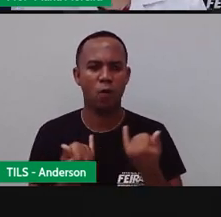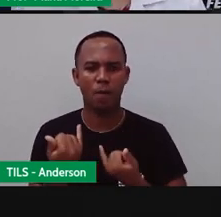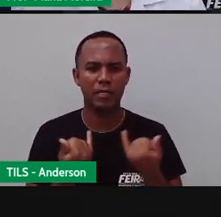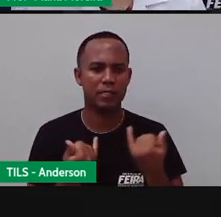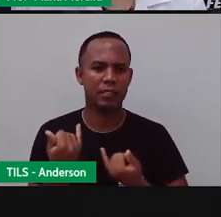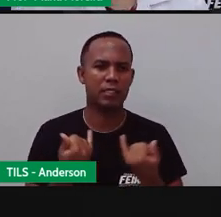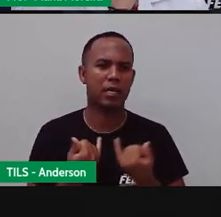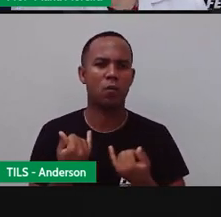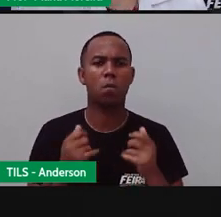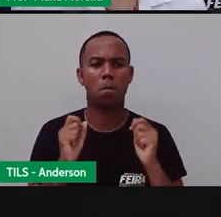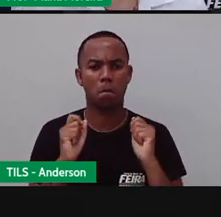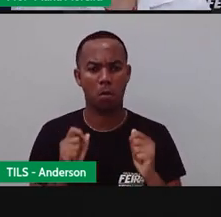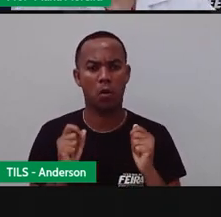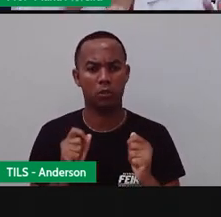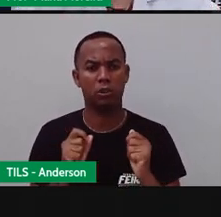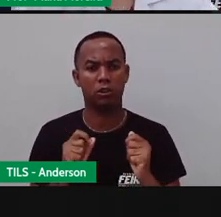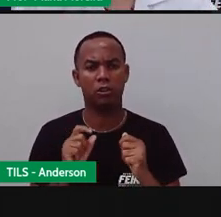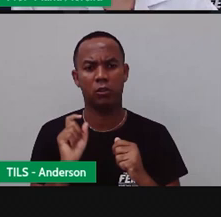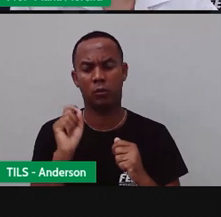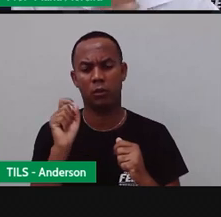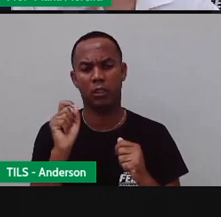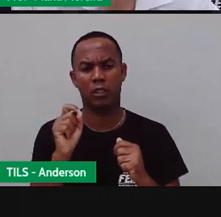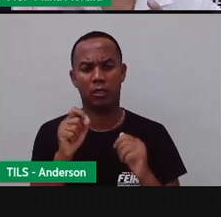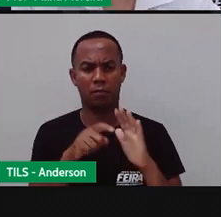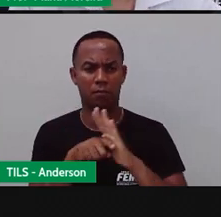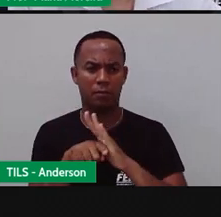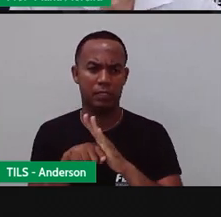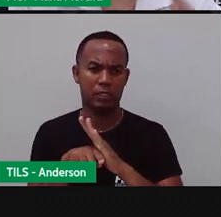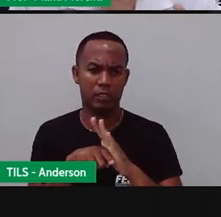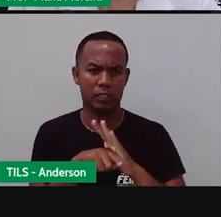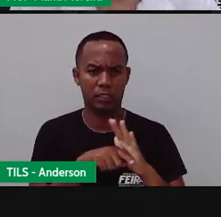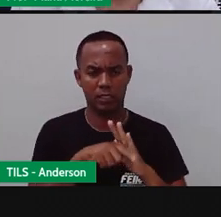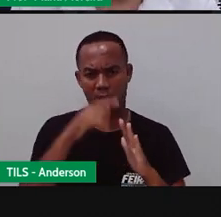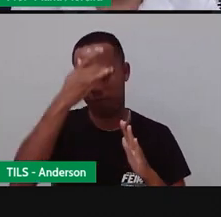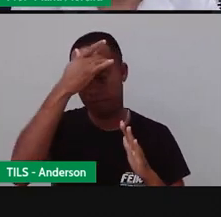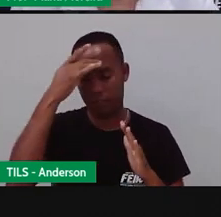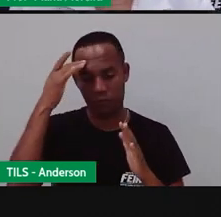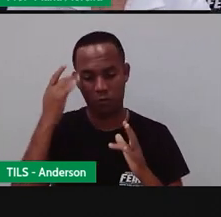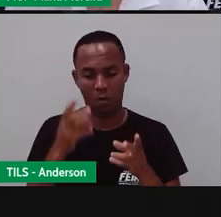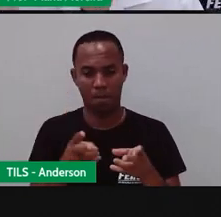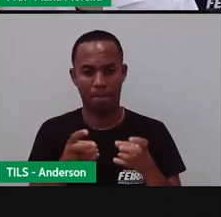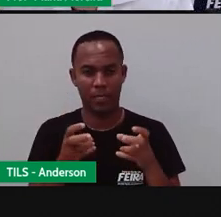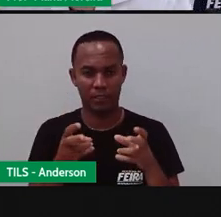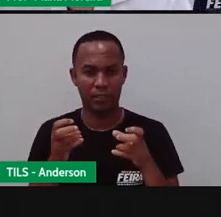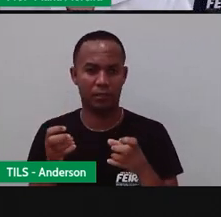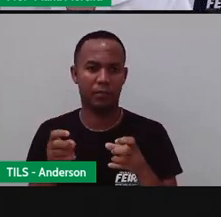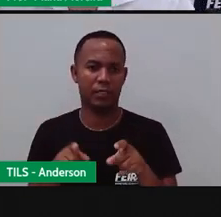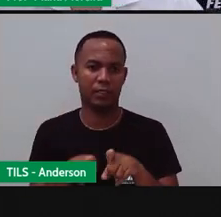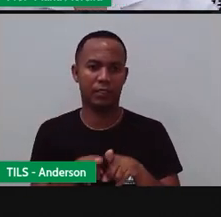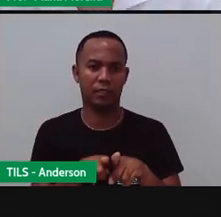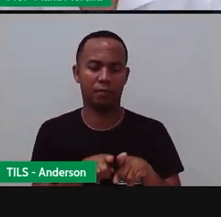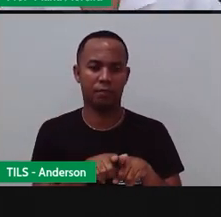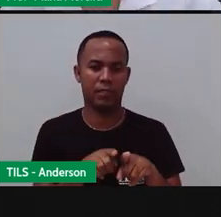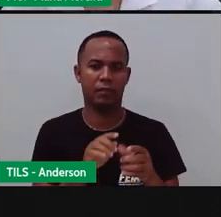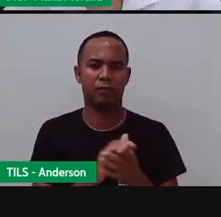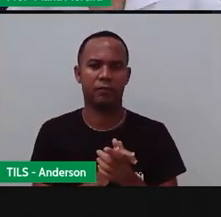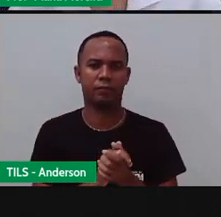fontes, elas podem ser diretas. Eu posso consultar a pessoa ou observar. Ou seja, de uma forma o quê?